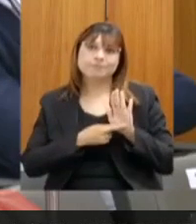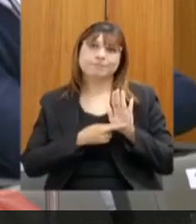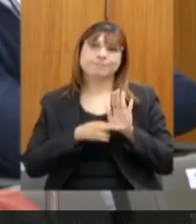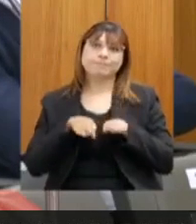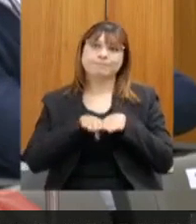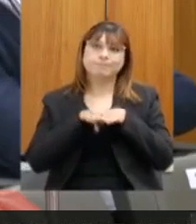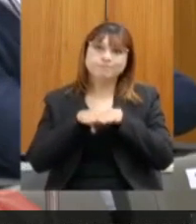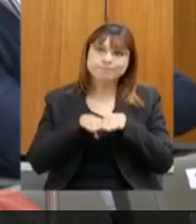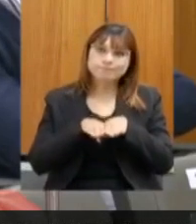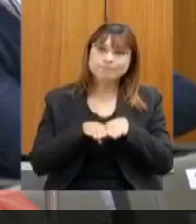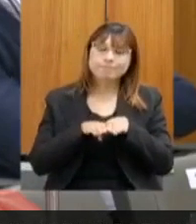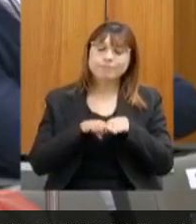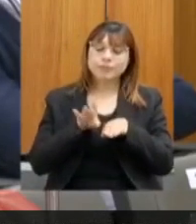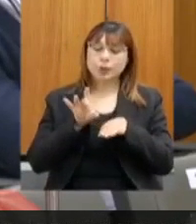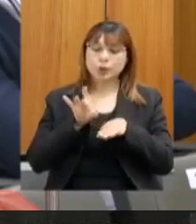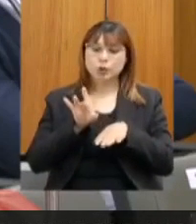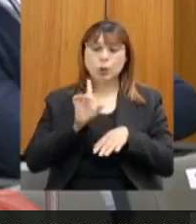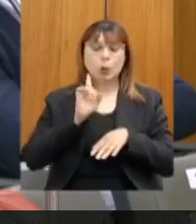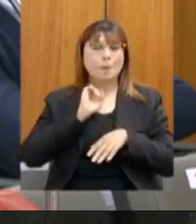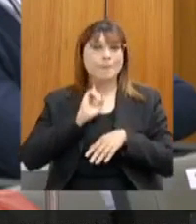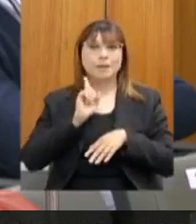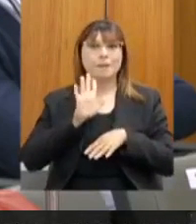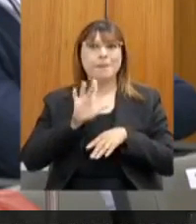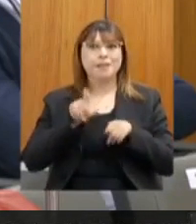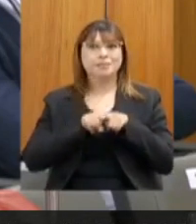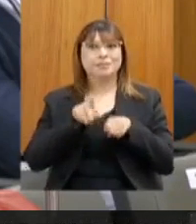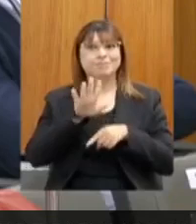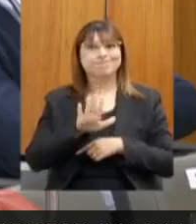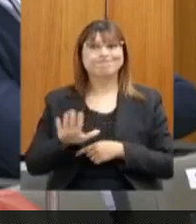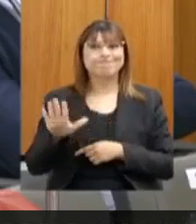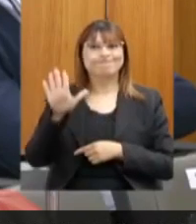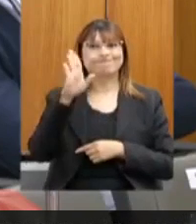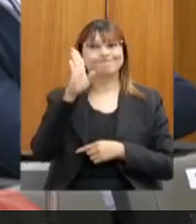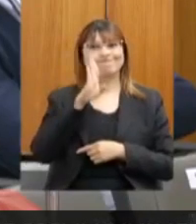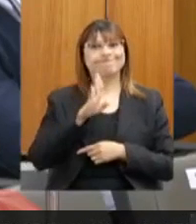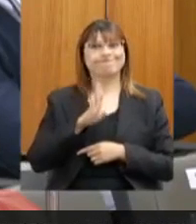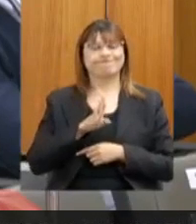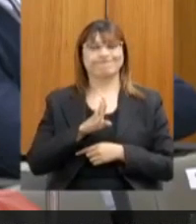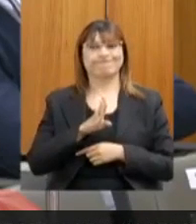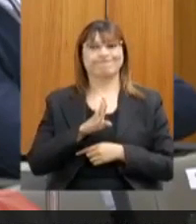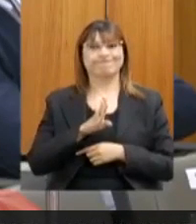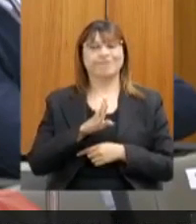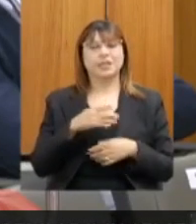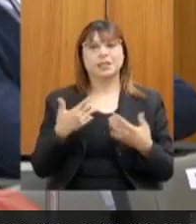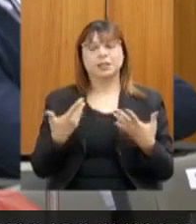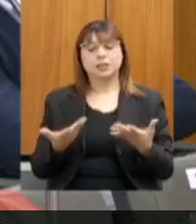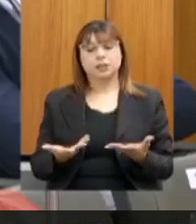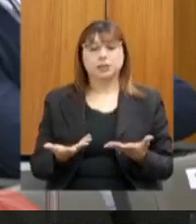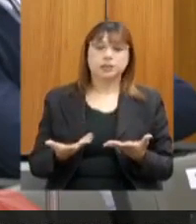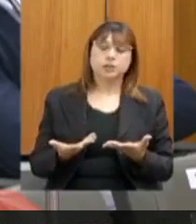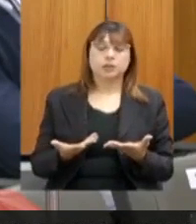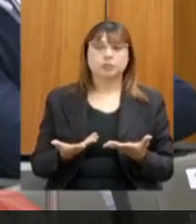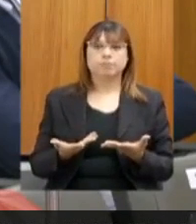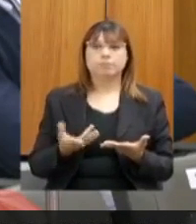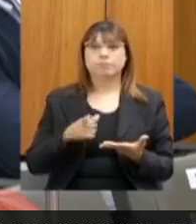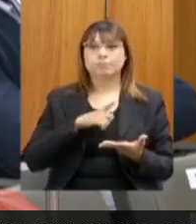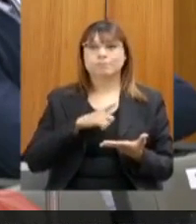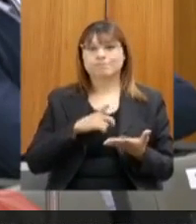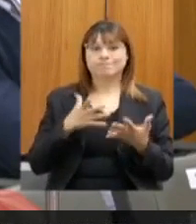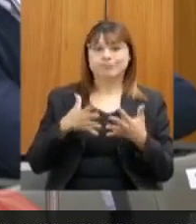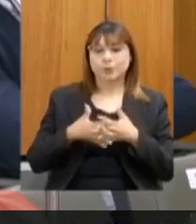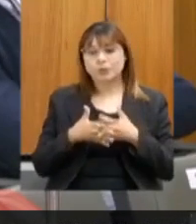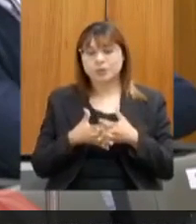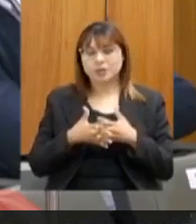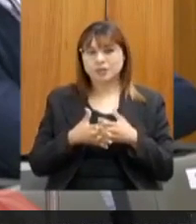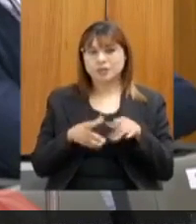não só aqui em Minas Gerais, mas em nível nacional. Então, hoje a gente tem um impasse, inclusive, legislativo na matéria.